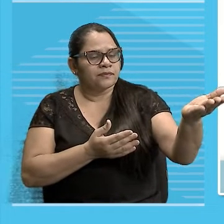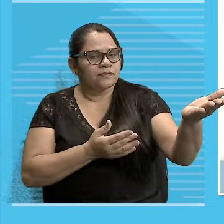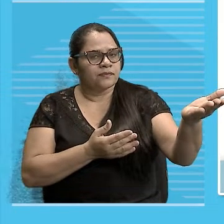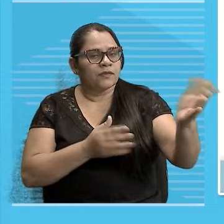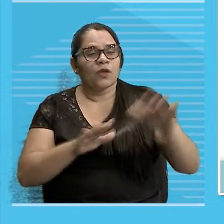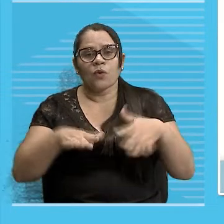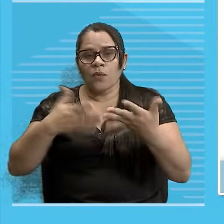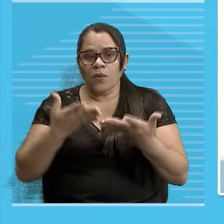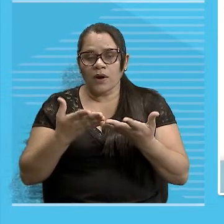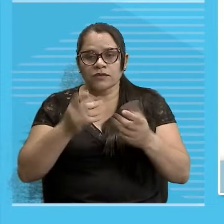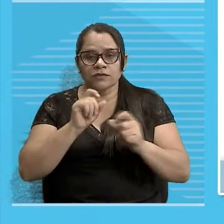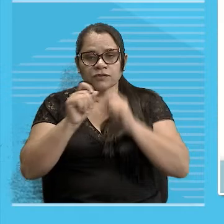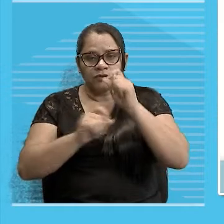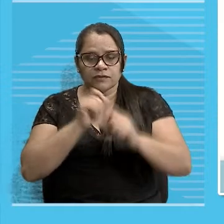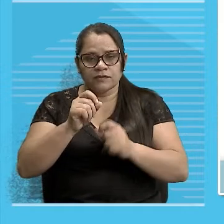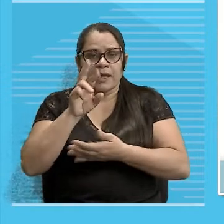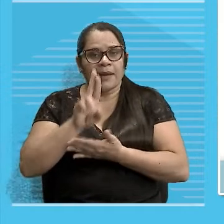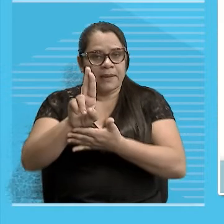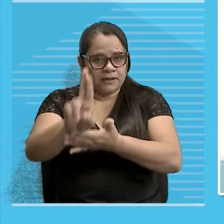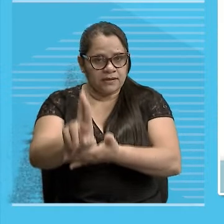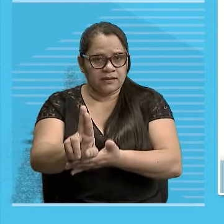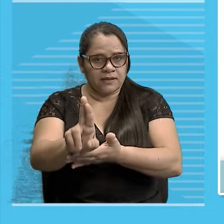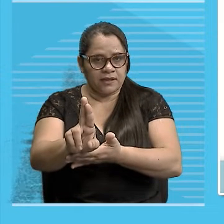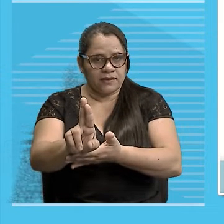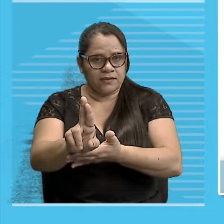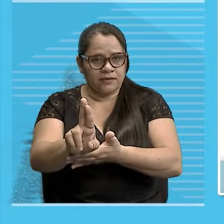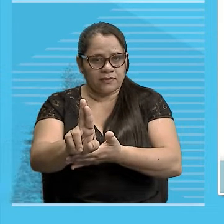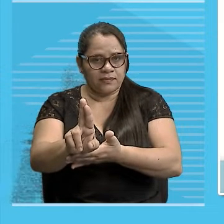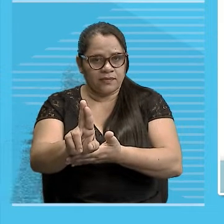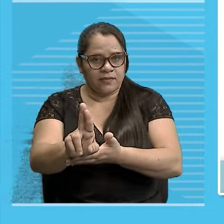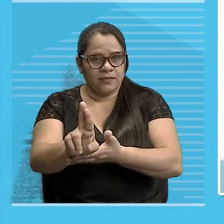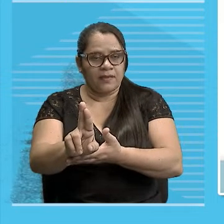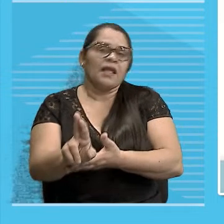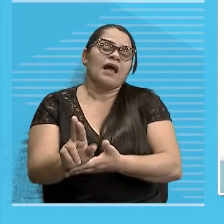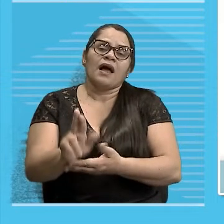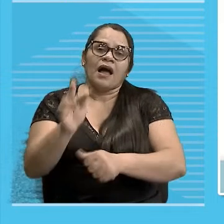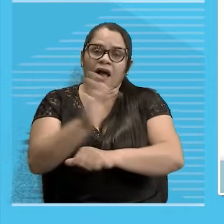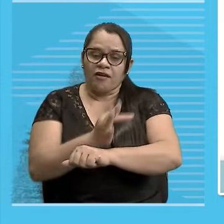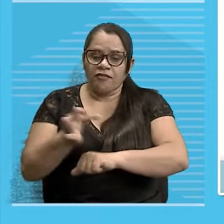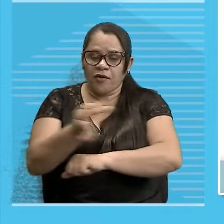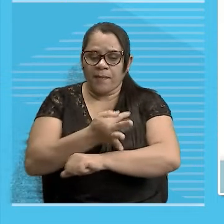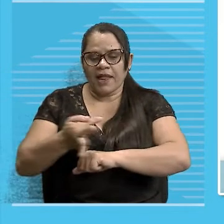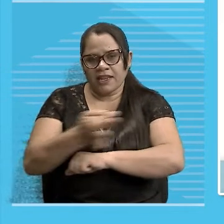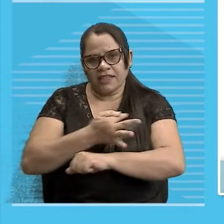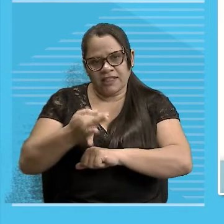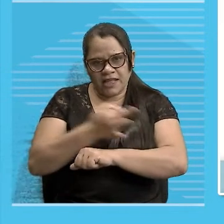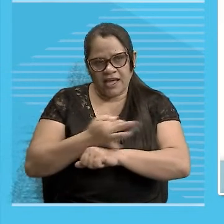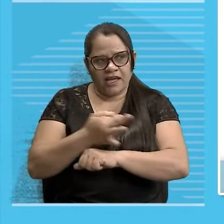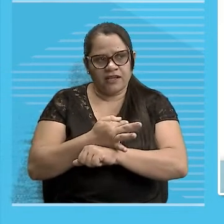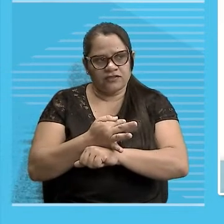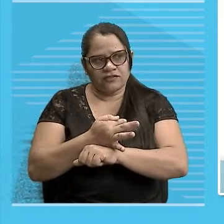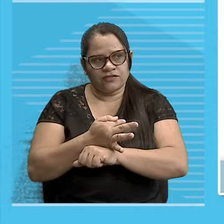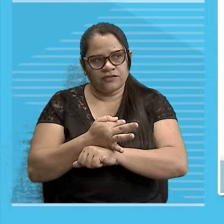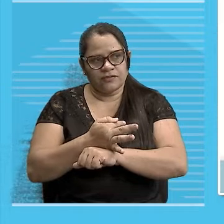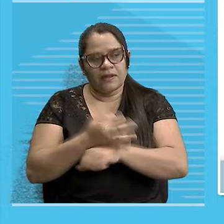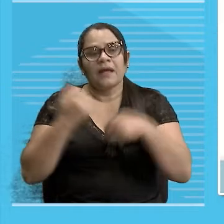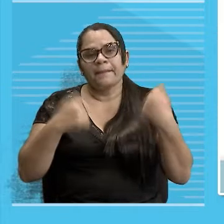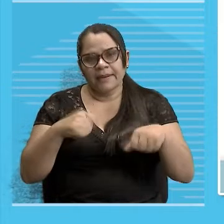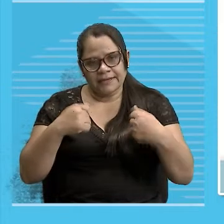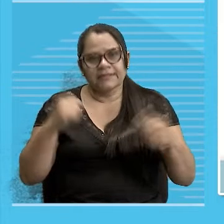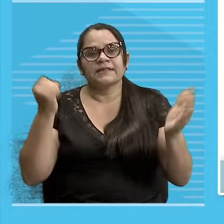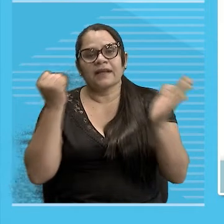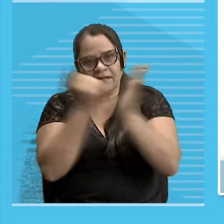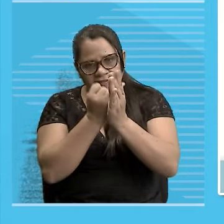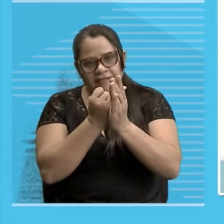Veja Representando o registro formal Precisar fazer uma escrita mais formal Grafar os substantivos próprios